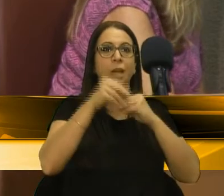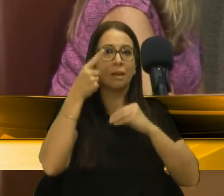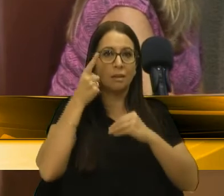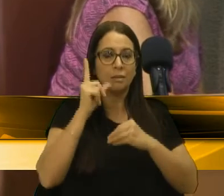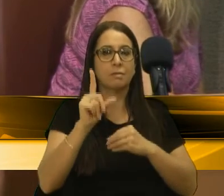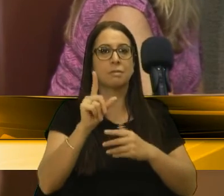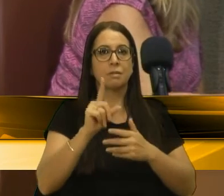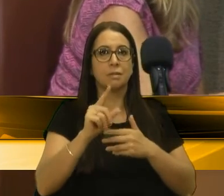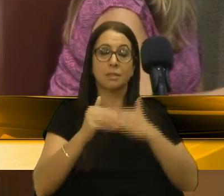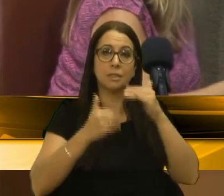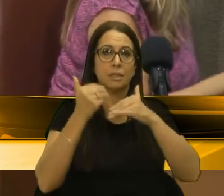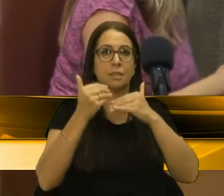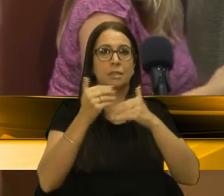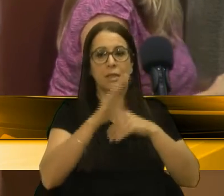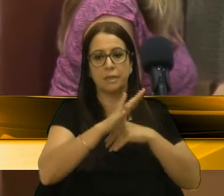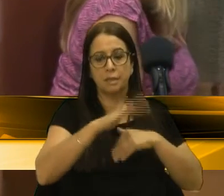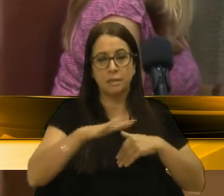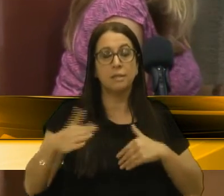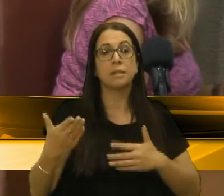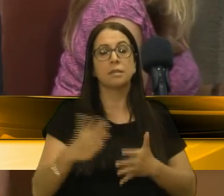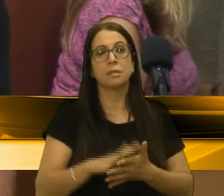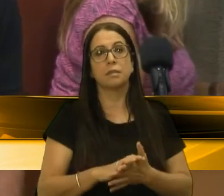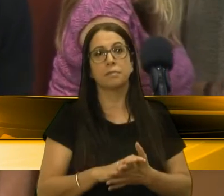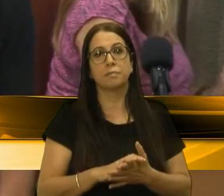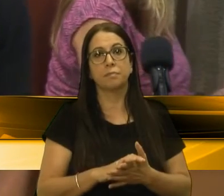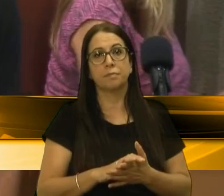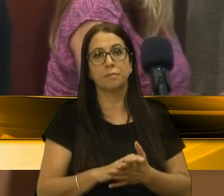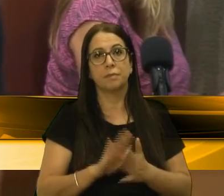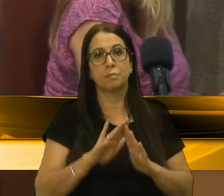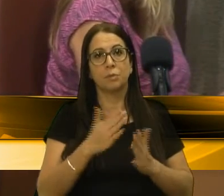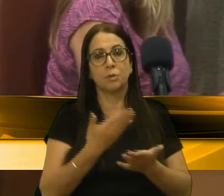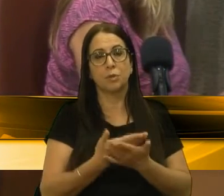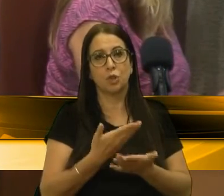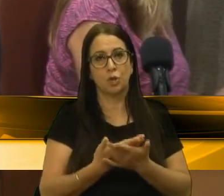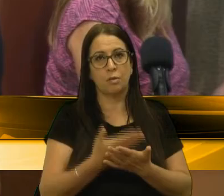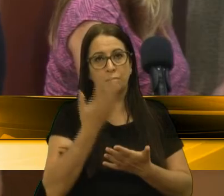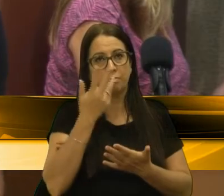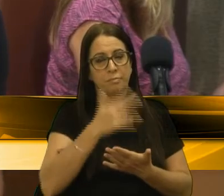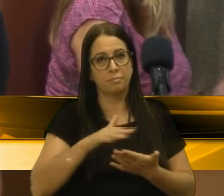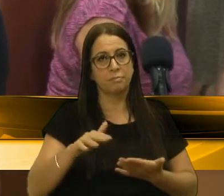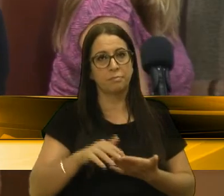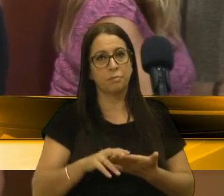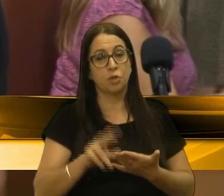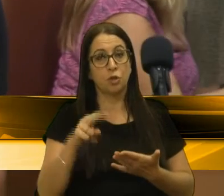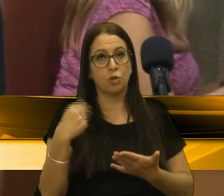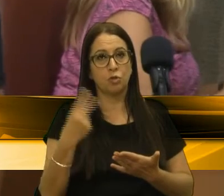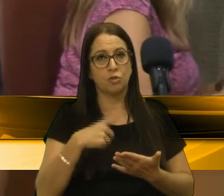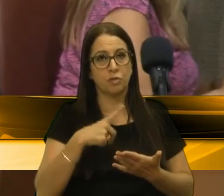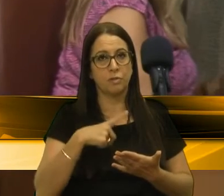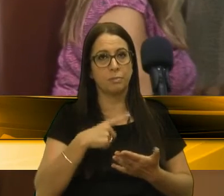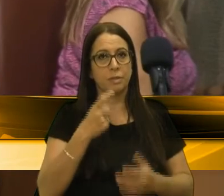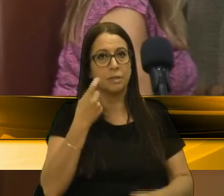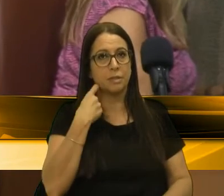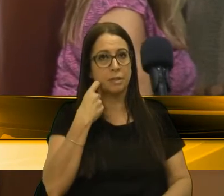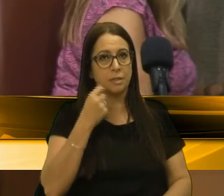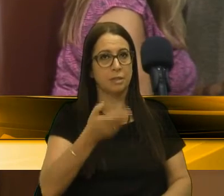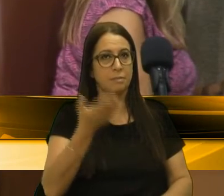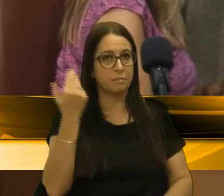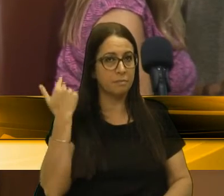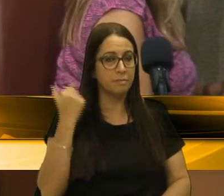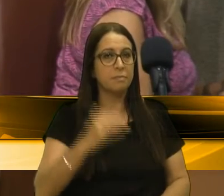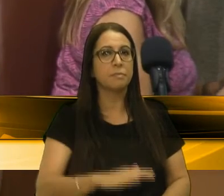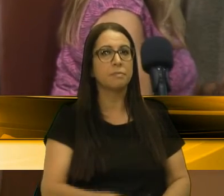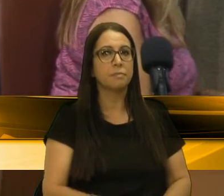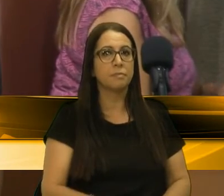conseguir levar essas crianças a uma escola infantil. Nós tivemos nessa sexta-feira